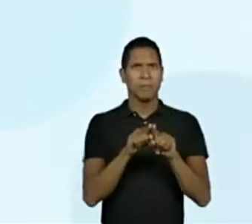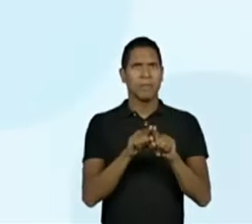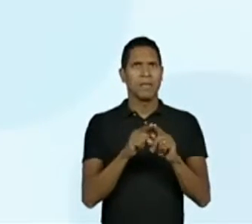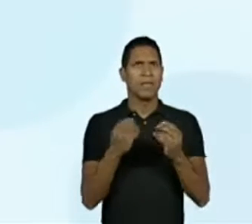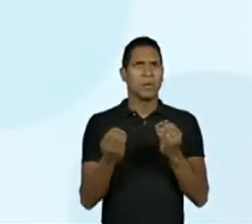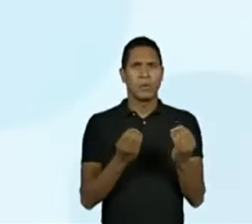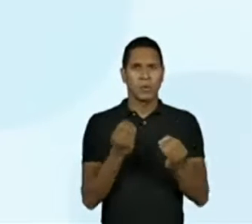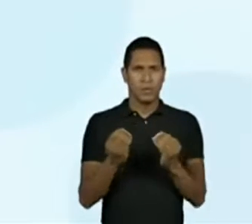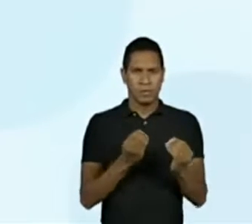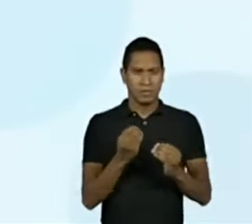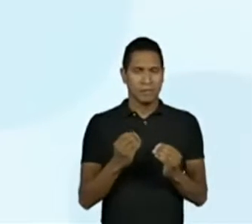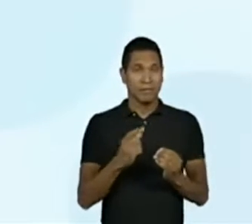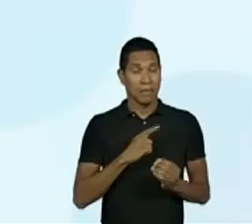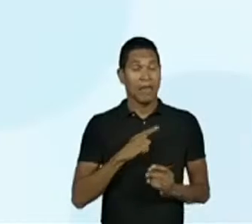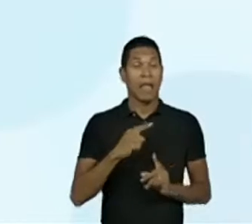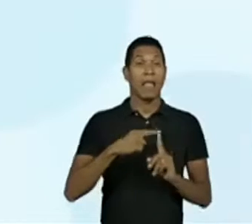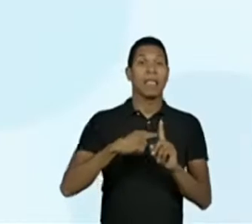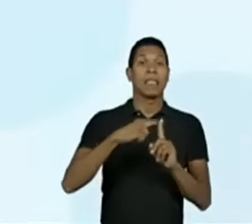temperatura.